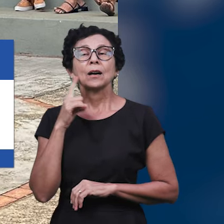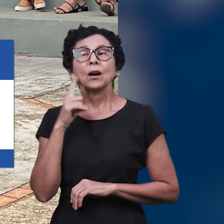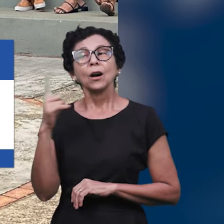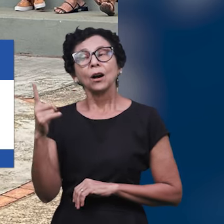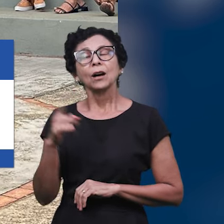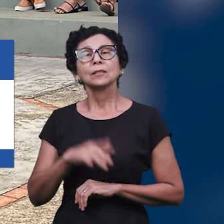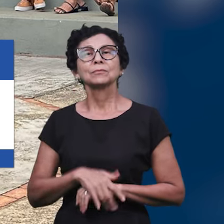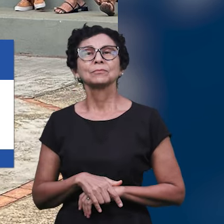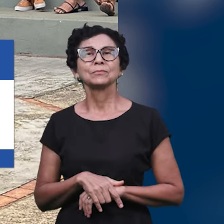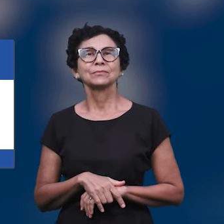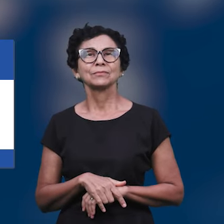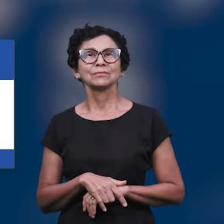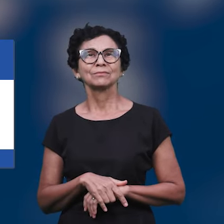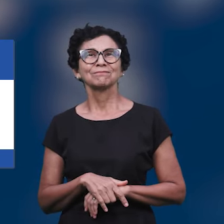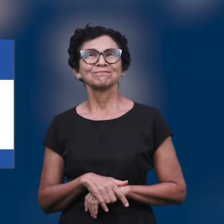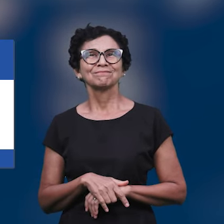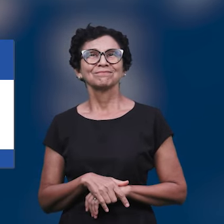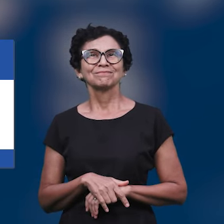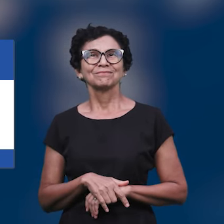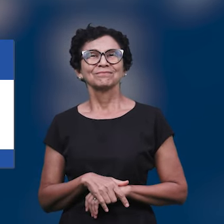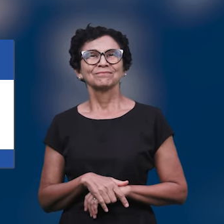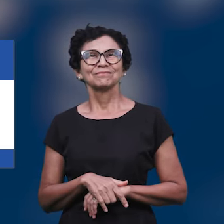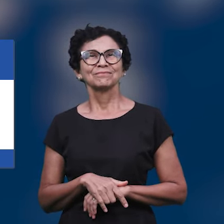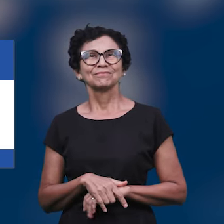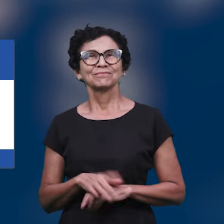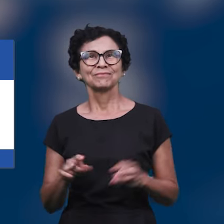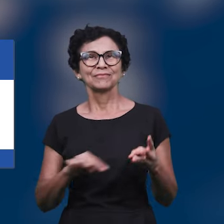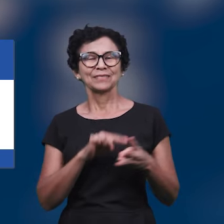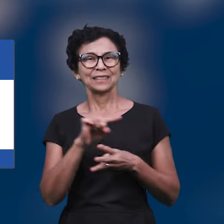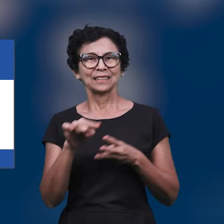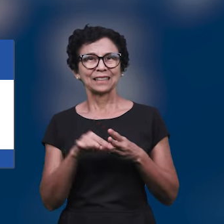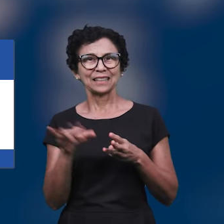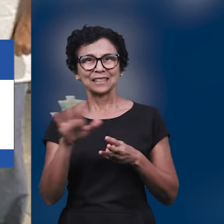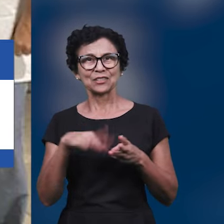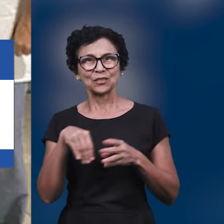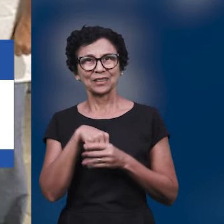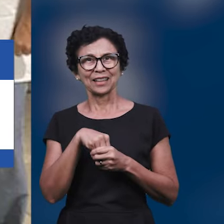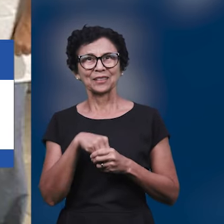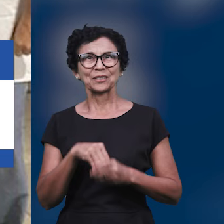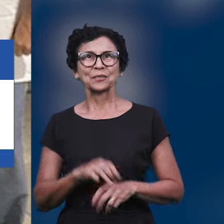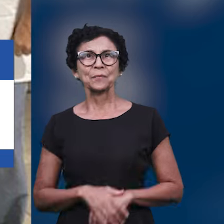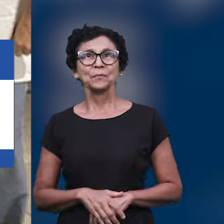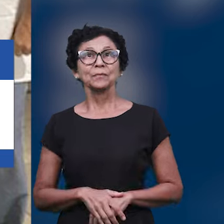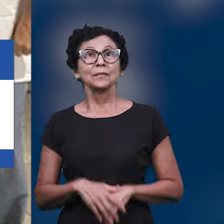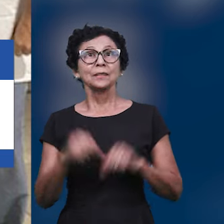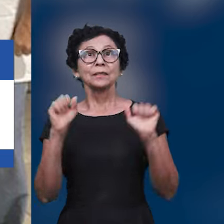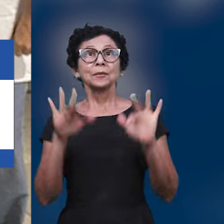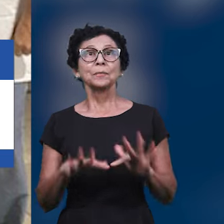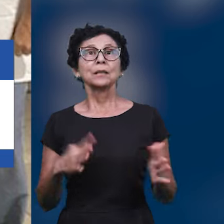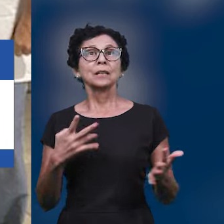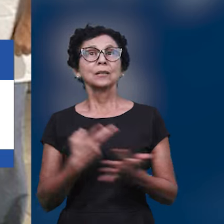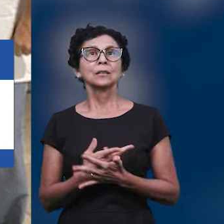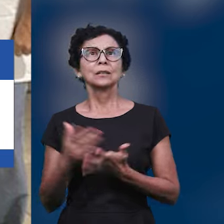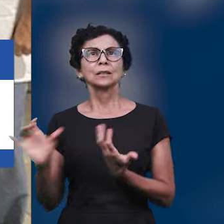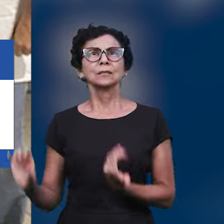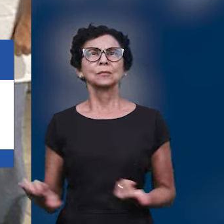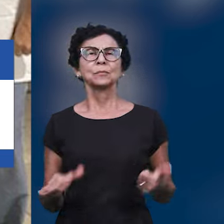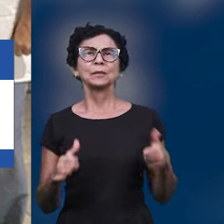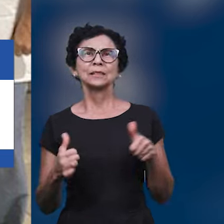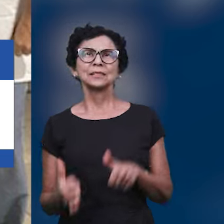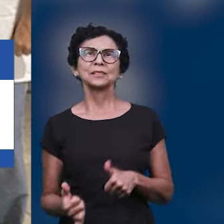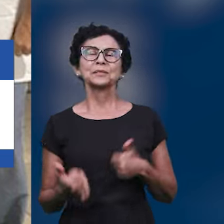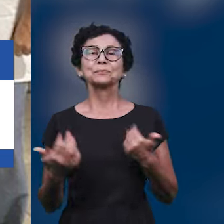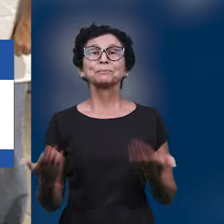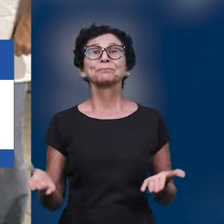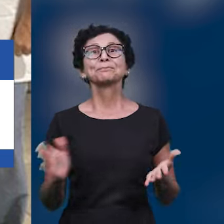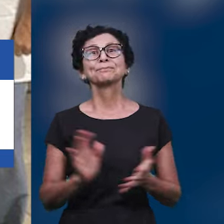Itacibá 1, Oriente 1 e Itucum. Aleluia! E olha só que bênção, aconteceu ainda um batismo na zona